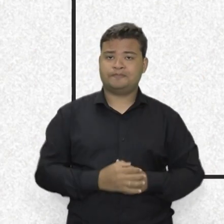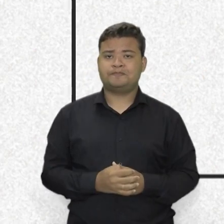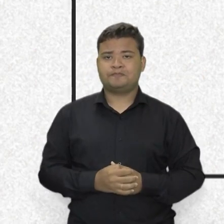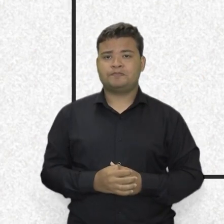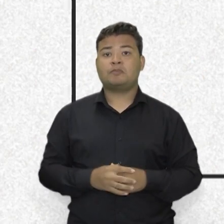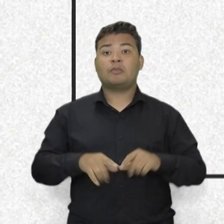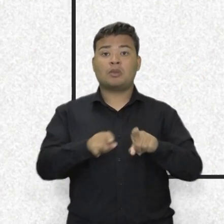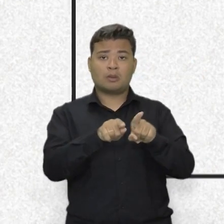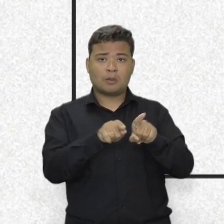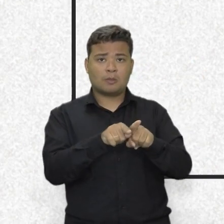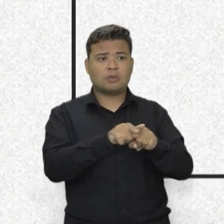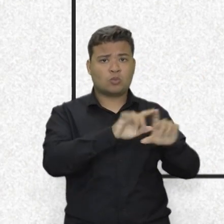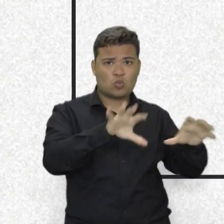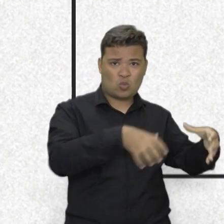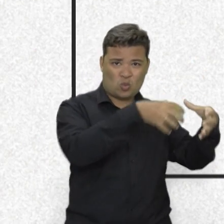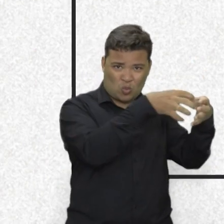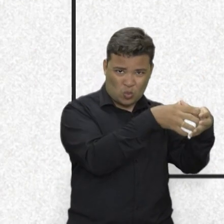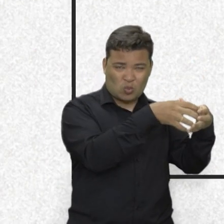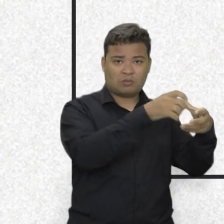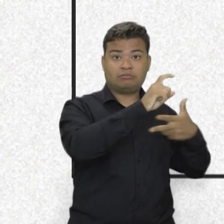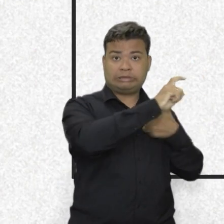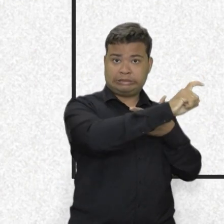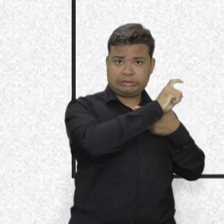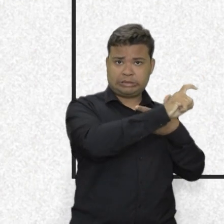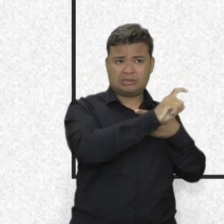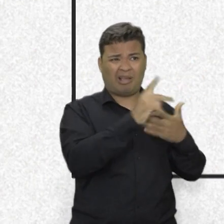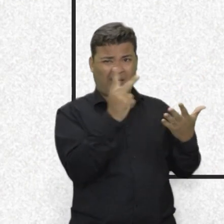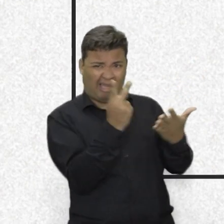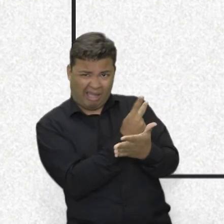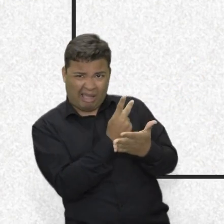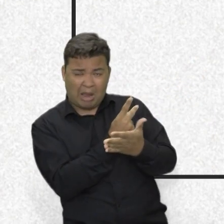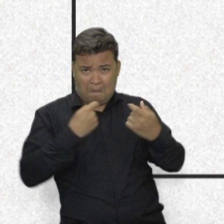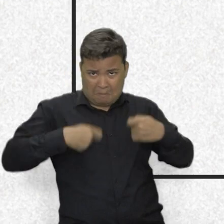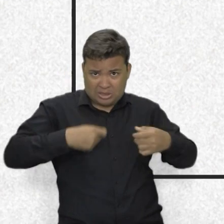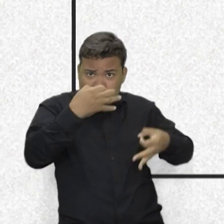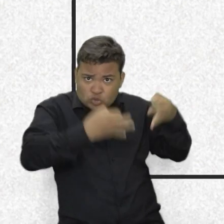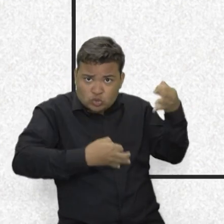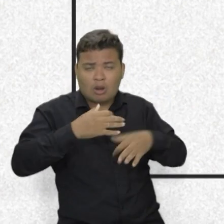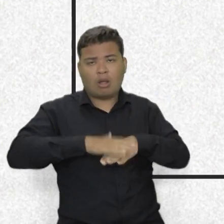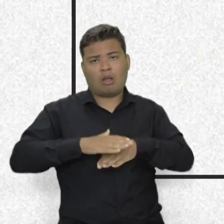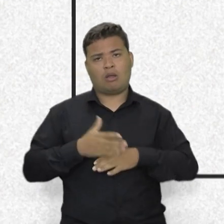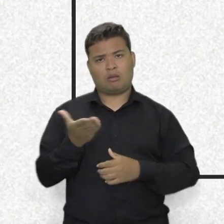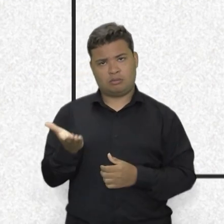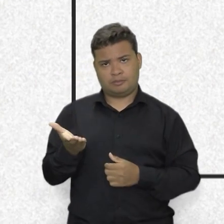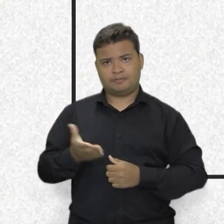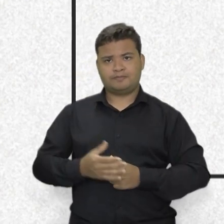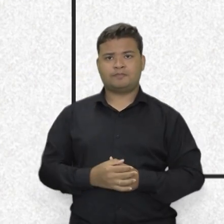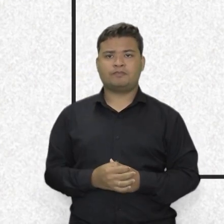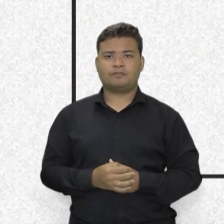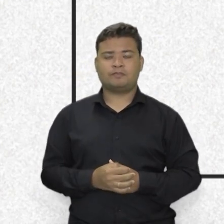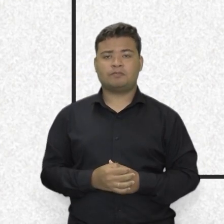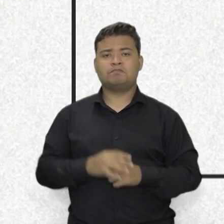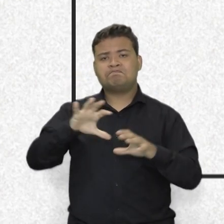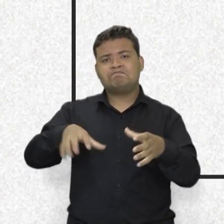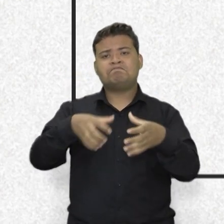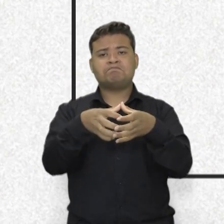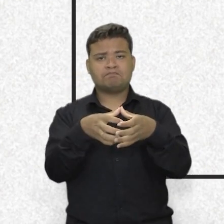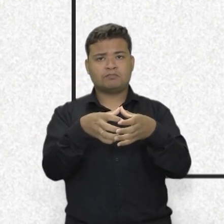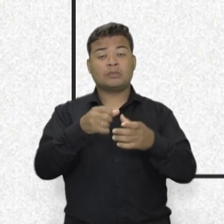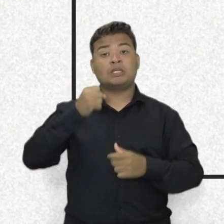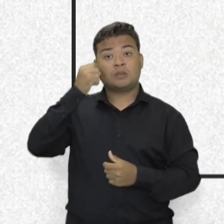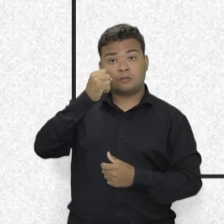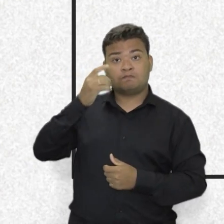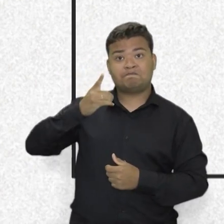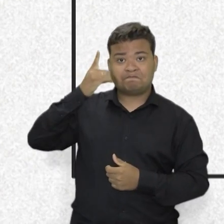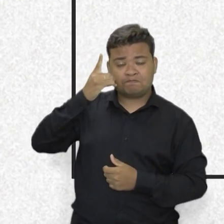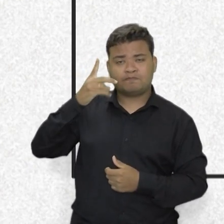legislativo processar e julgar membros do poder executivo, quando necessário. Fazem parte do legislativo senadores,